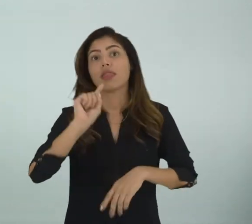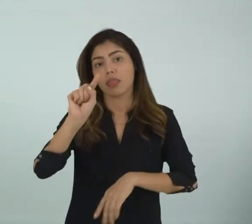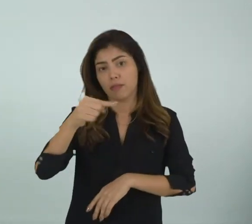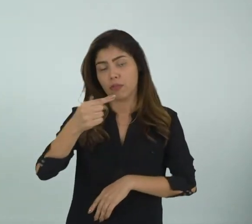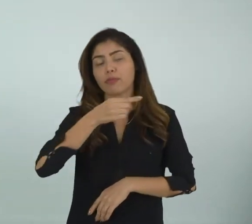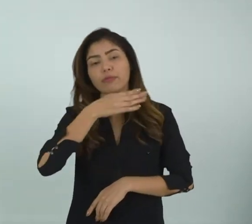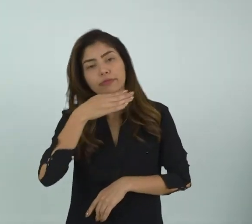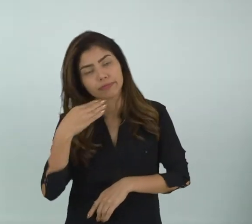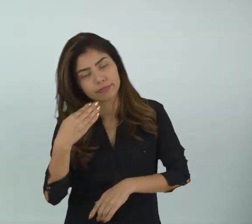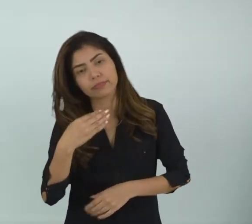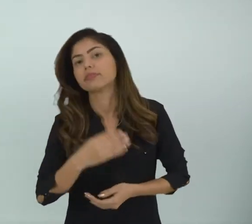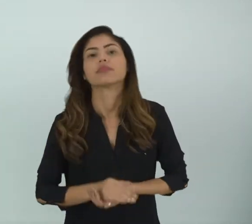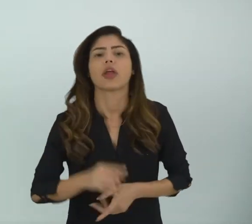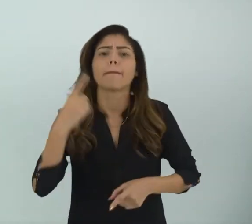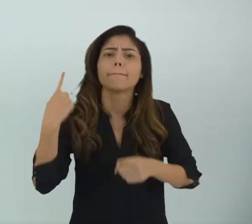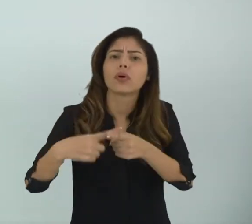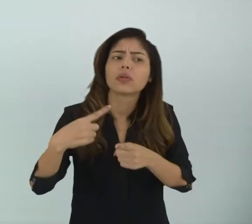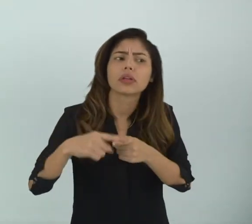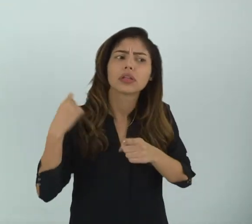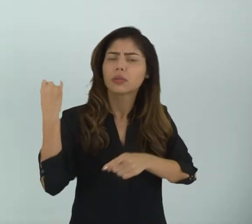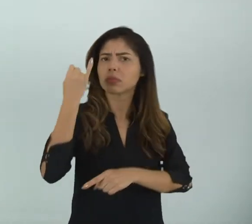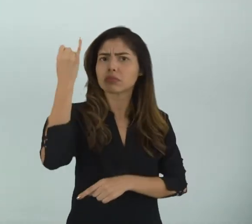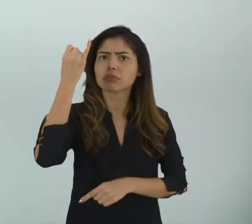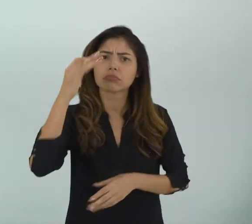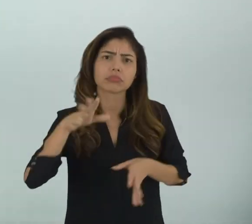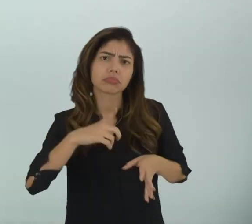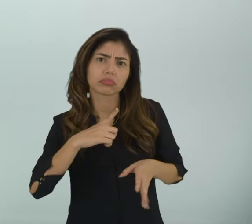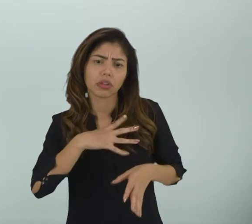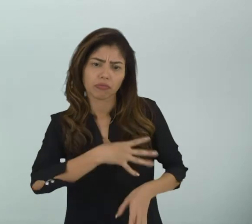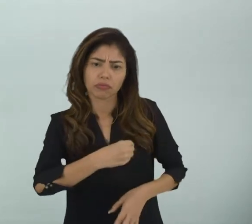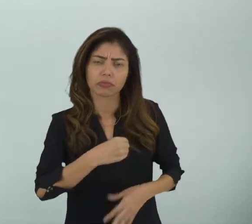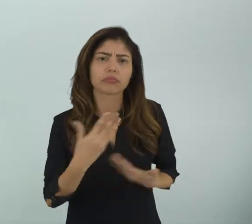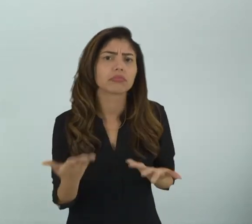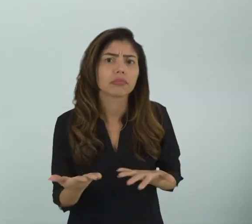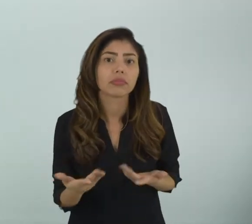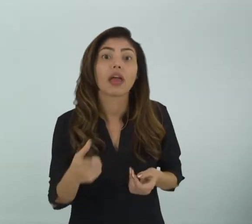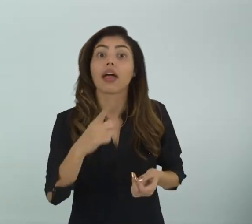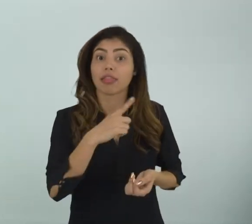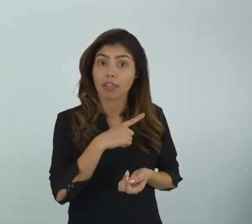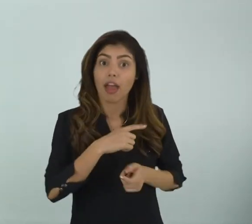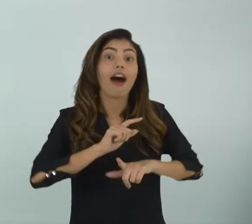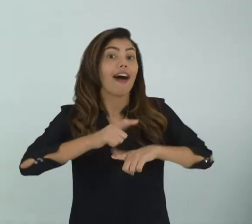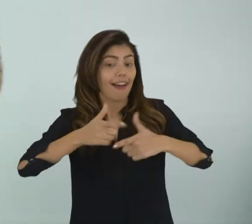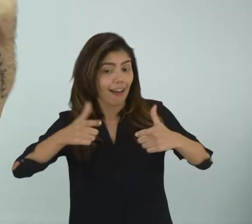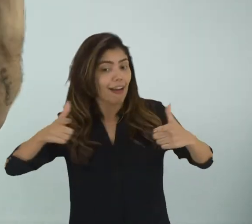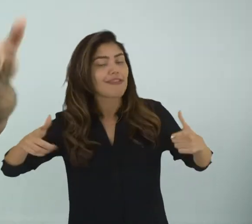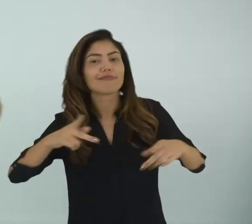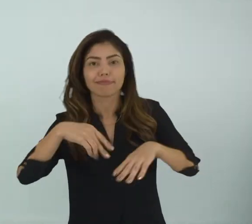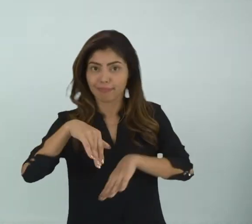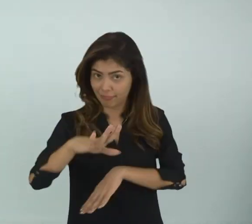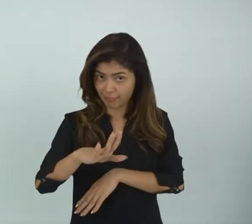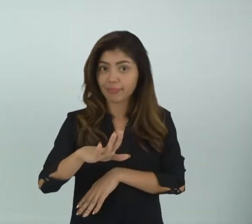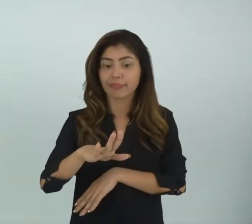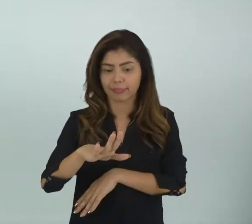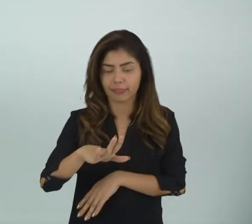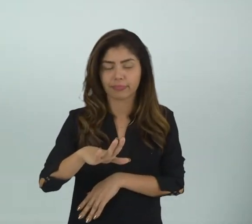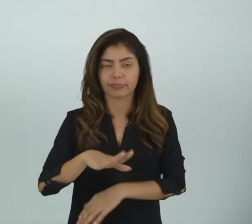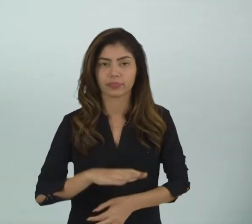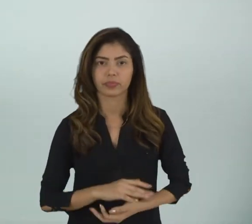Por que que é importante A reprodução? Por que importante Que os seres se reproduzam? Para que hajam Mais seres Daquela espécie